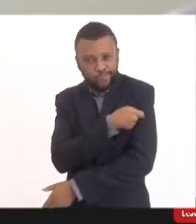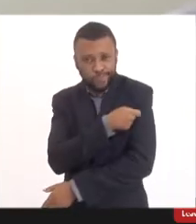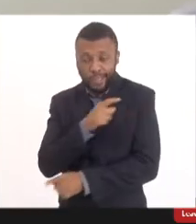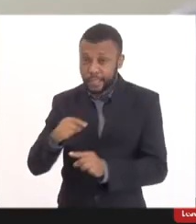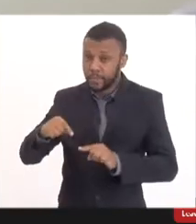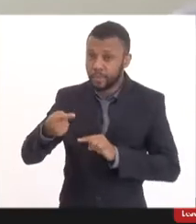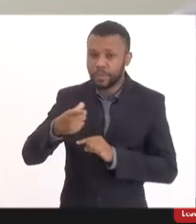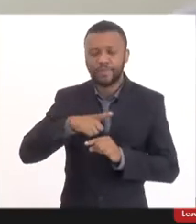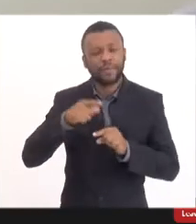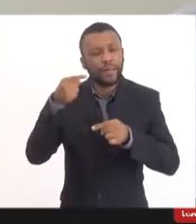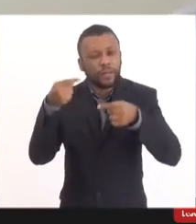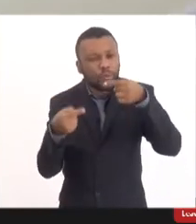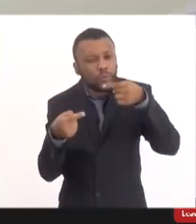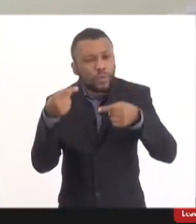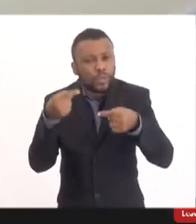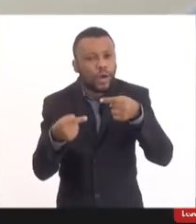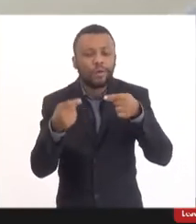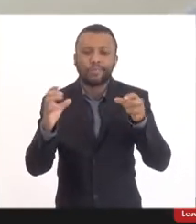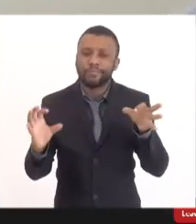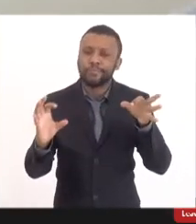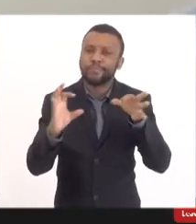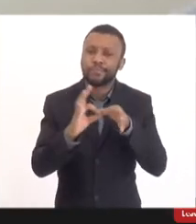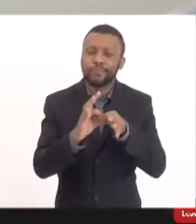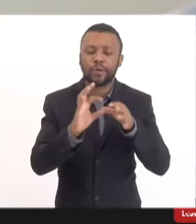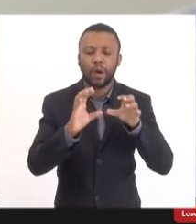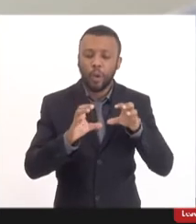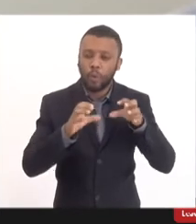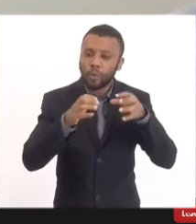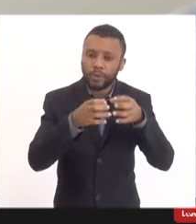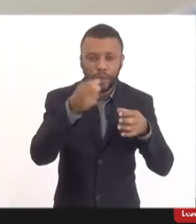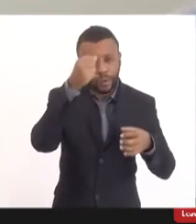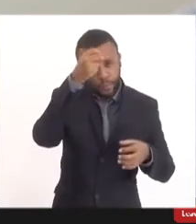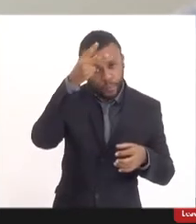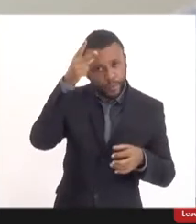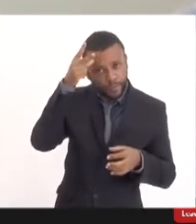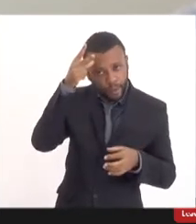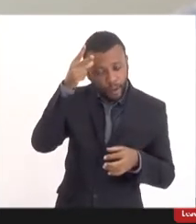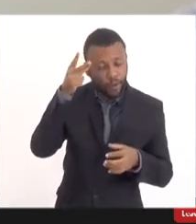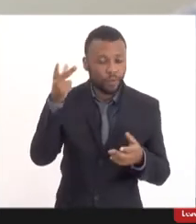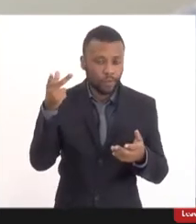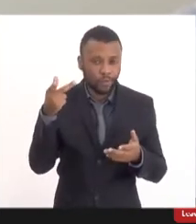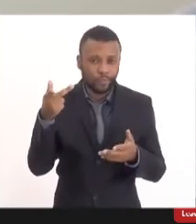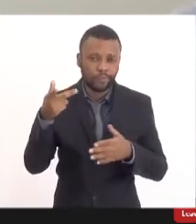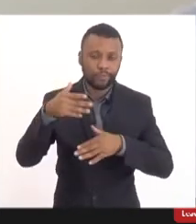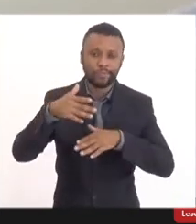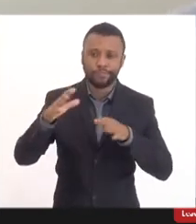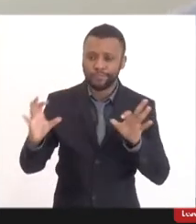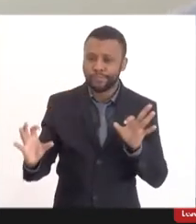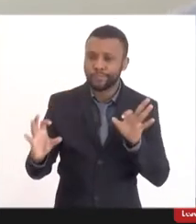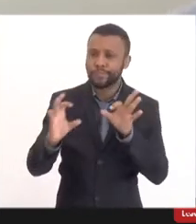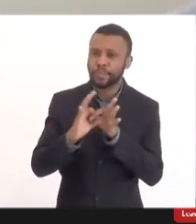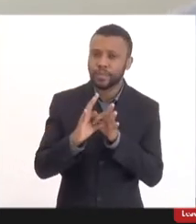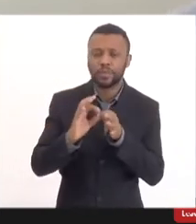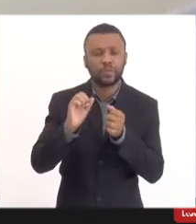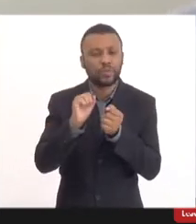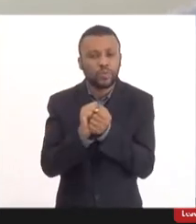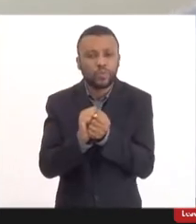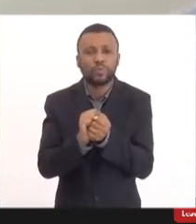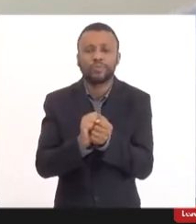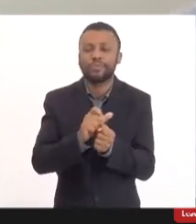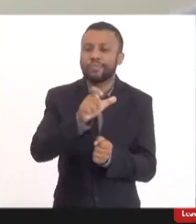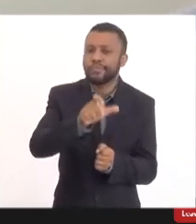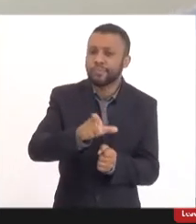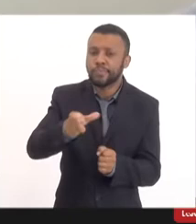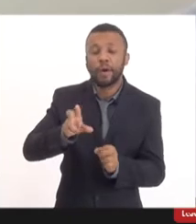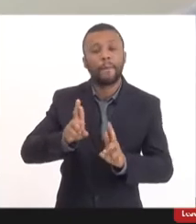junto ao Conselho Municipal, em CIP, junto com outros representantes, o